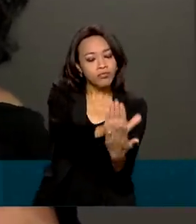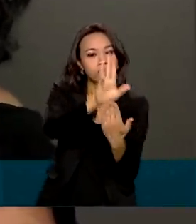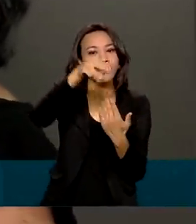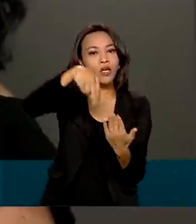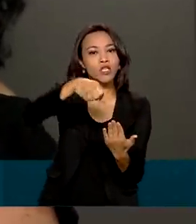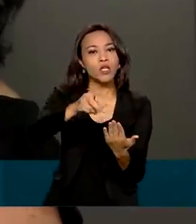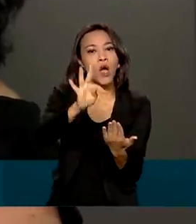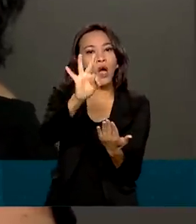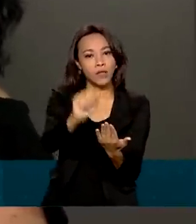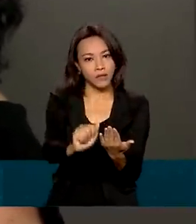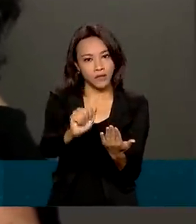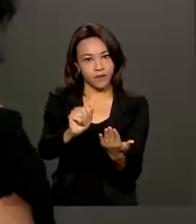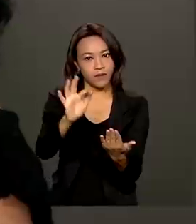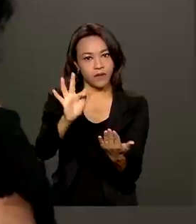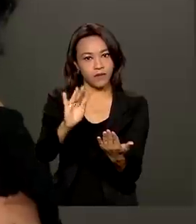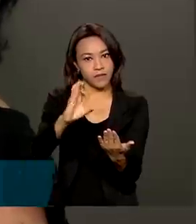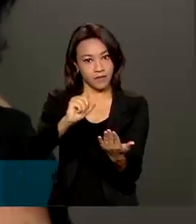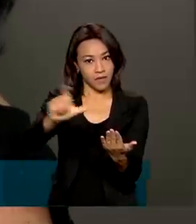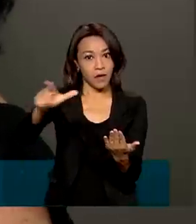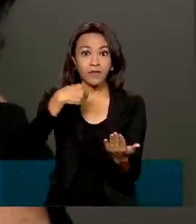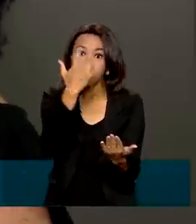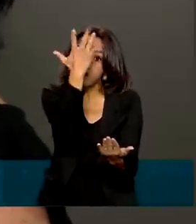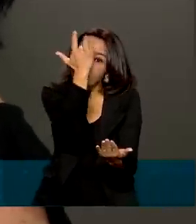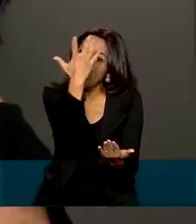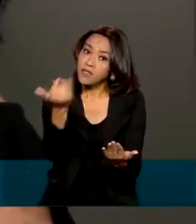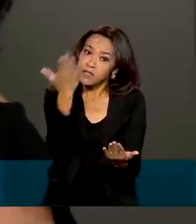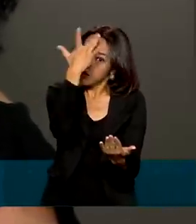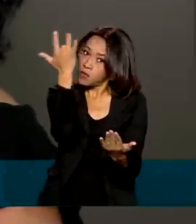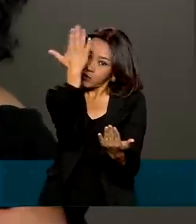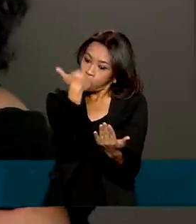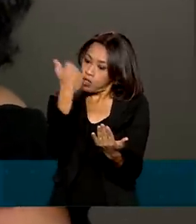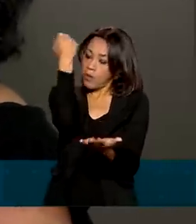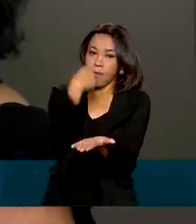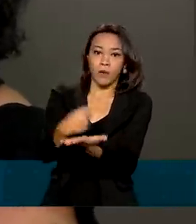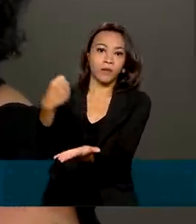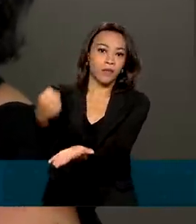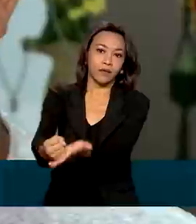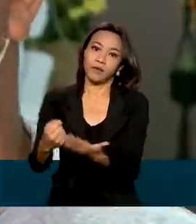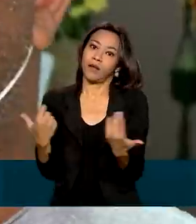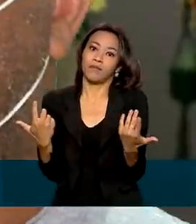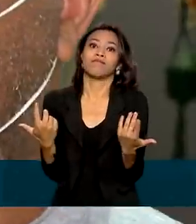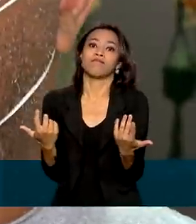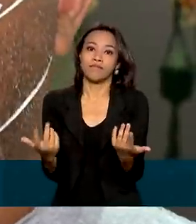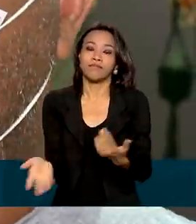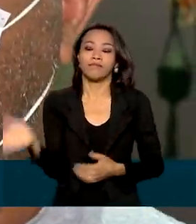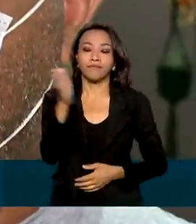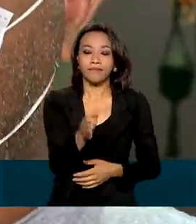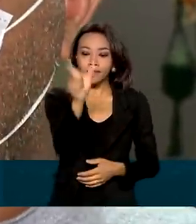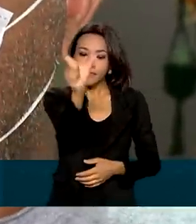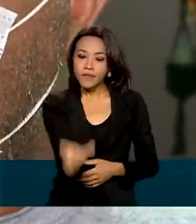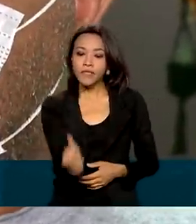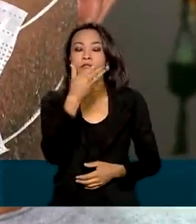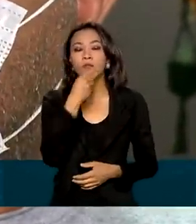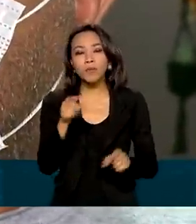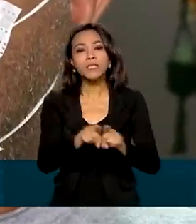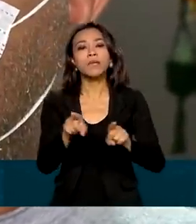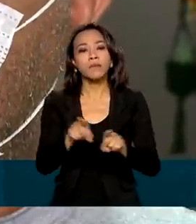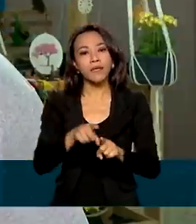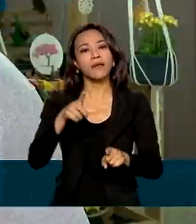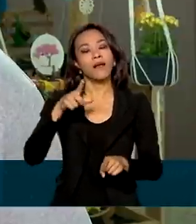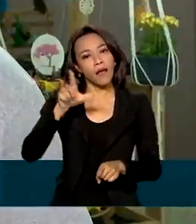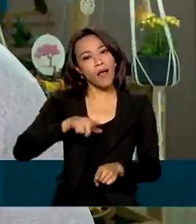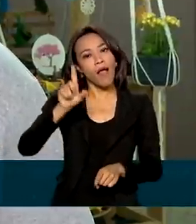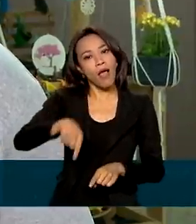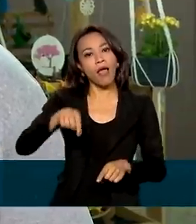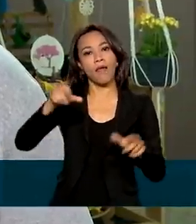sendo que aí fica mais fácil para as pessoas contratarem a gente para determinados tipos de serviço. Ronei também é microempreendedor